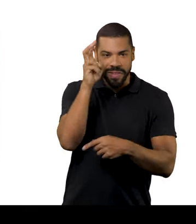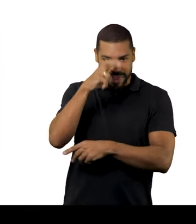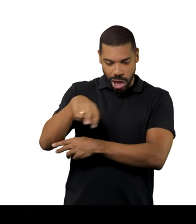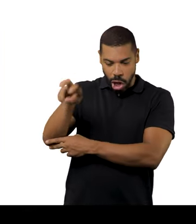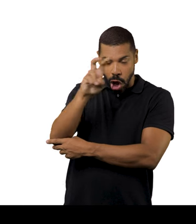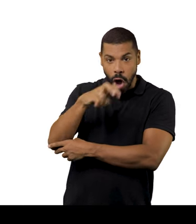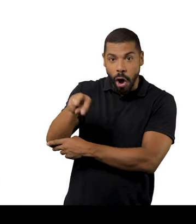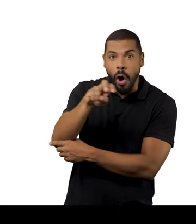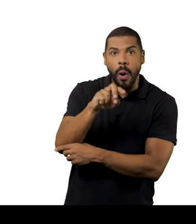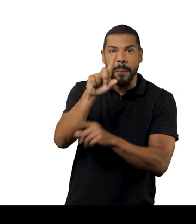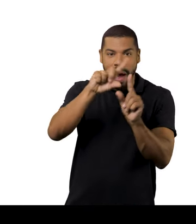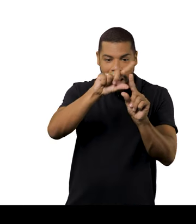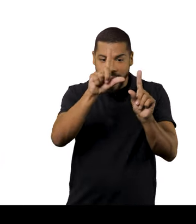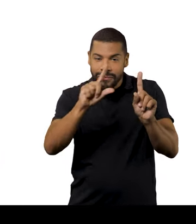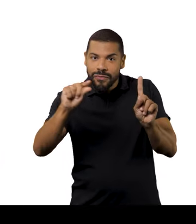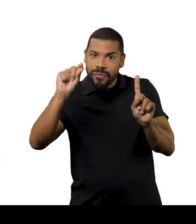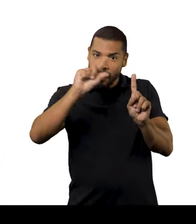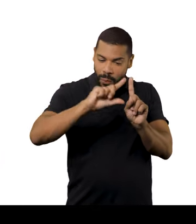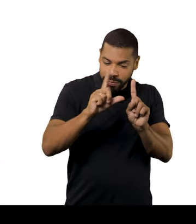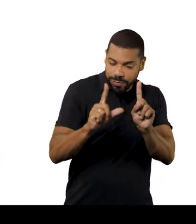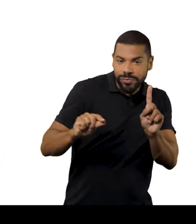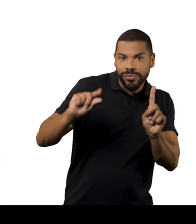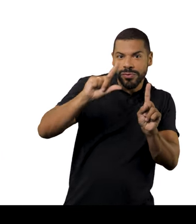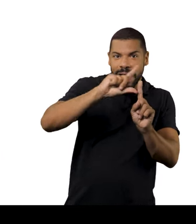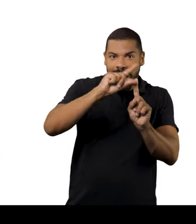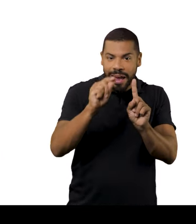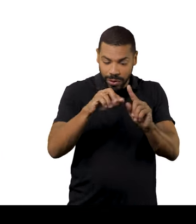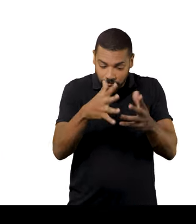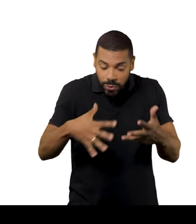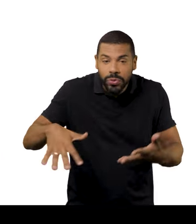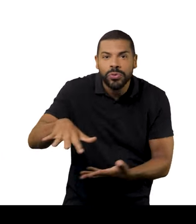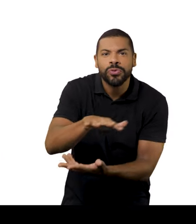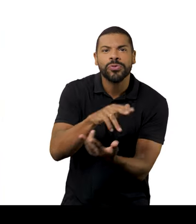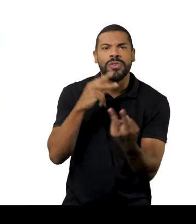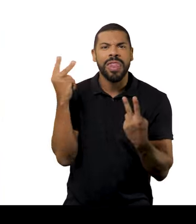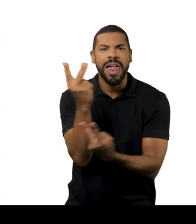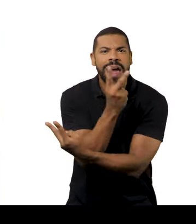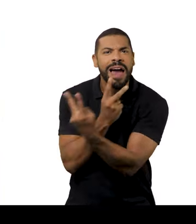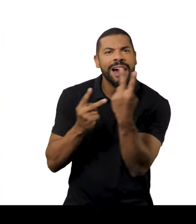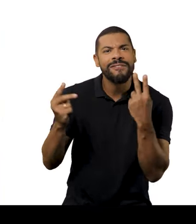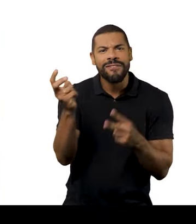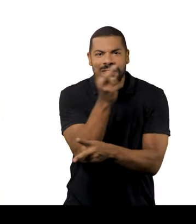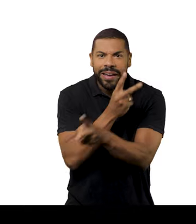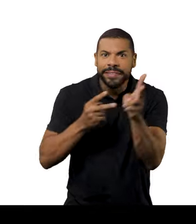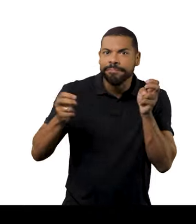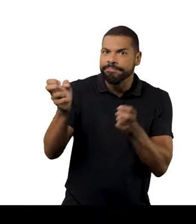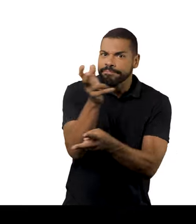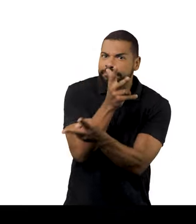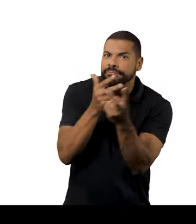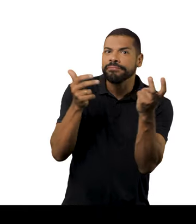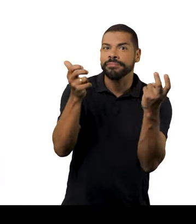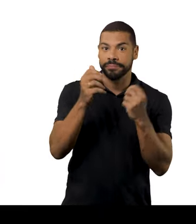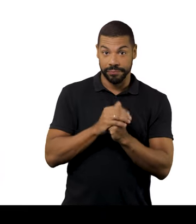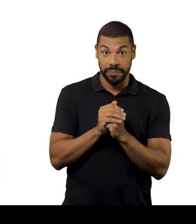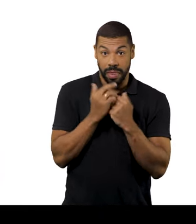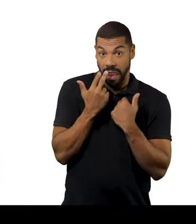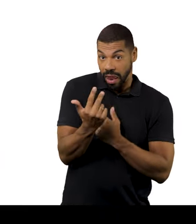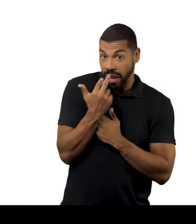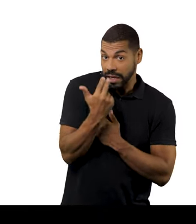Não tem a presença da jibóia. Você tem a presença das folhas. Você tem a presença da semente, do vento. A língua está acabando.